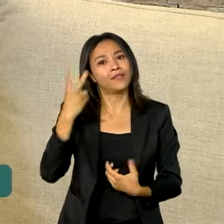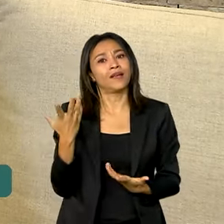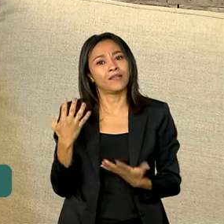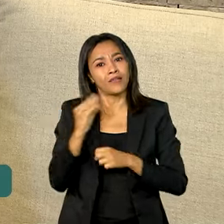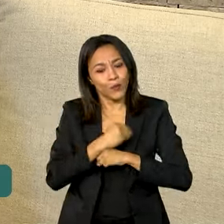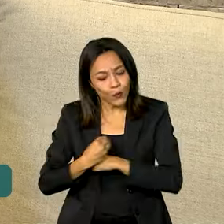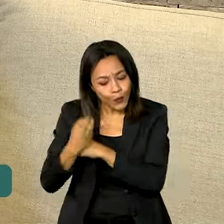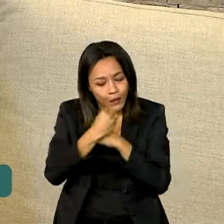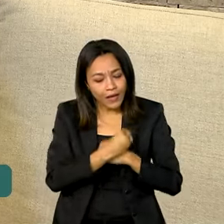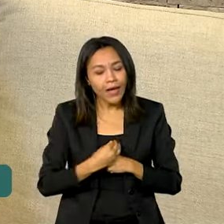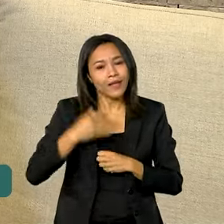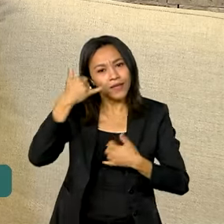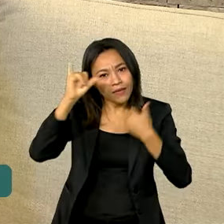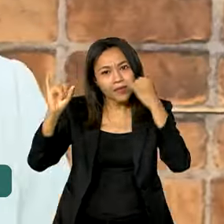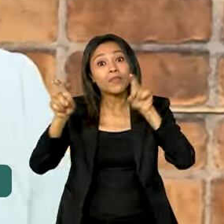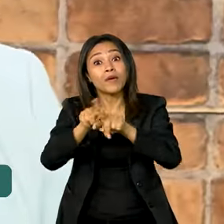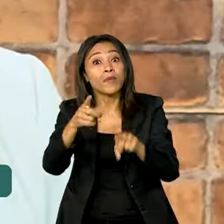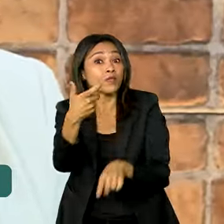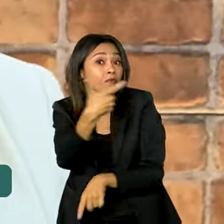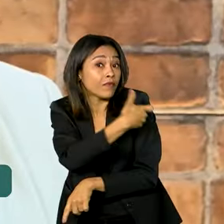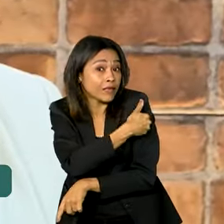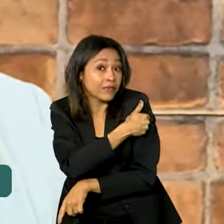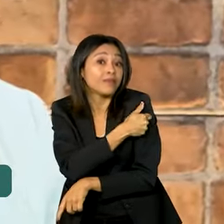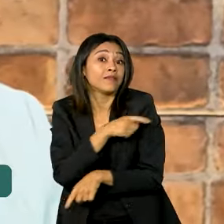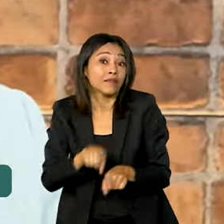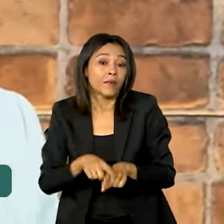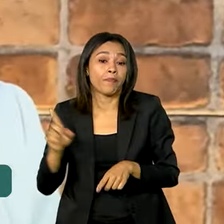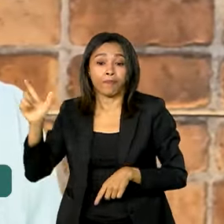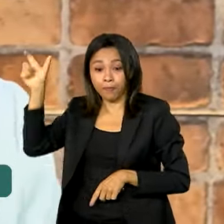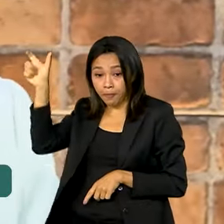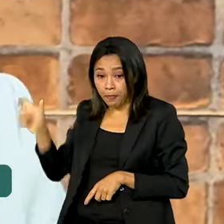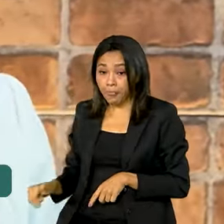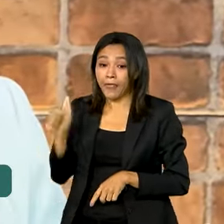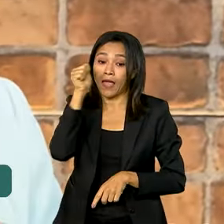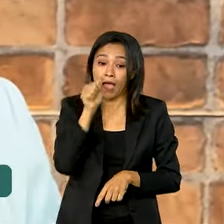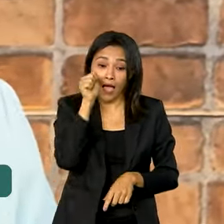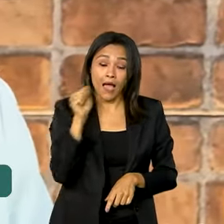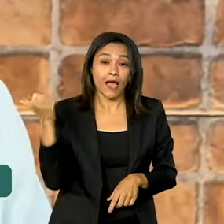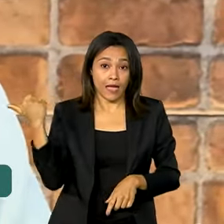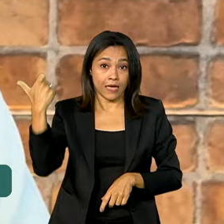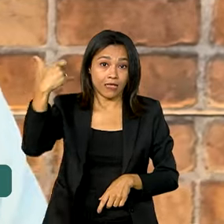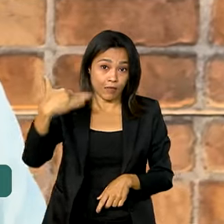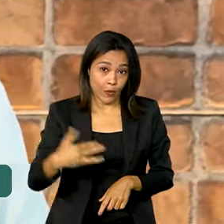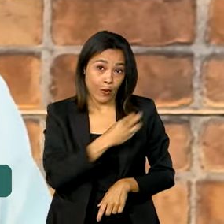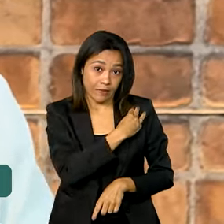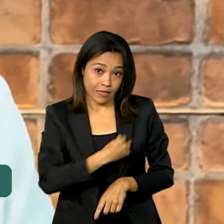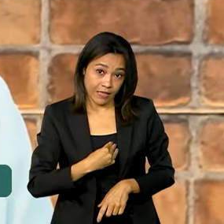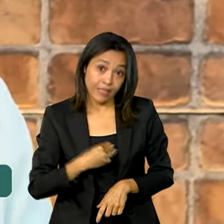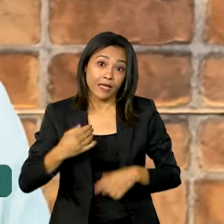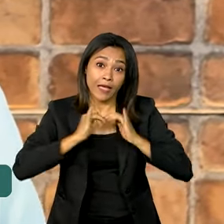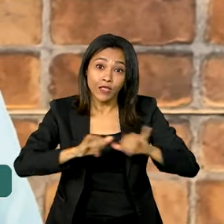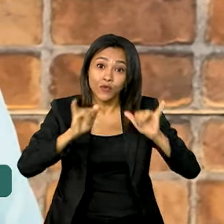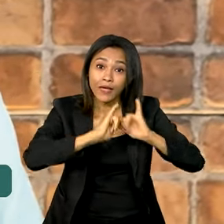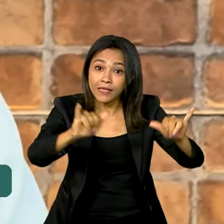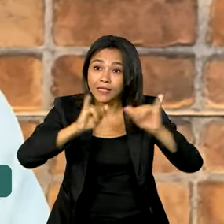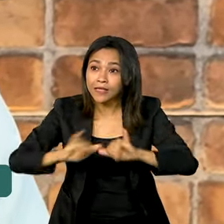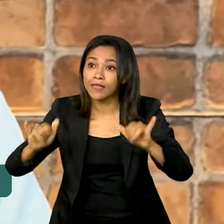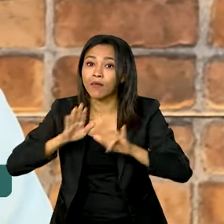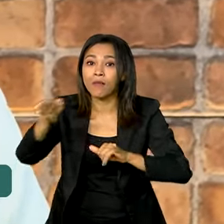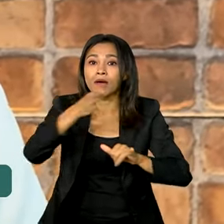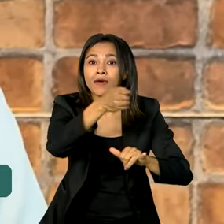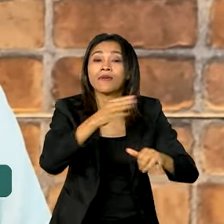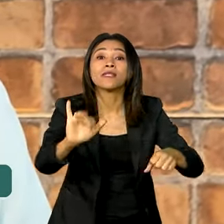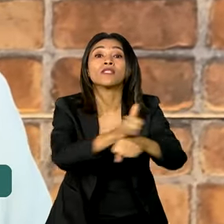inclusive, sobre prevenção, sobre vacina. A ministra das Mulheres, Cida Gonçalves, disse que a campanha será estratégica para a